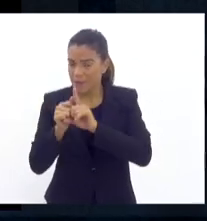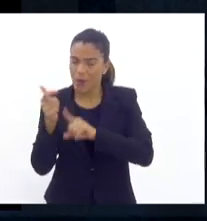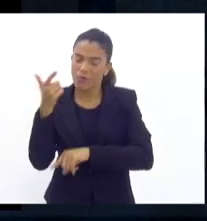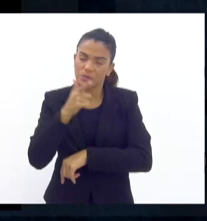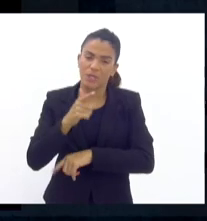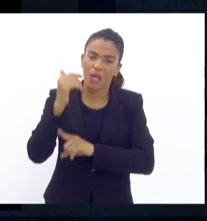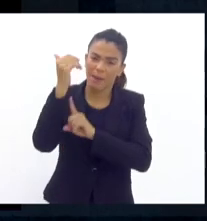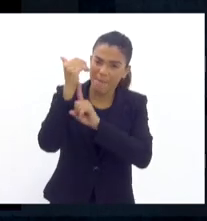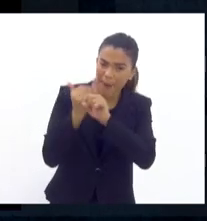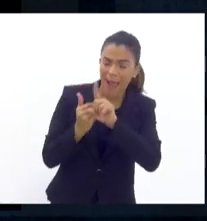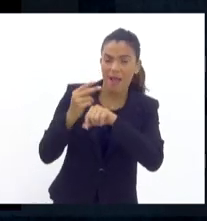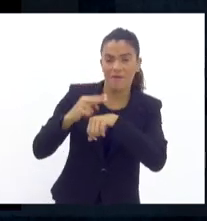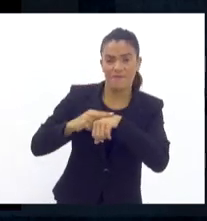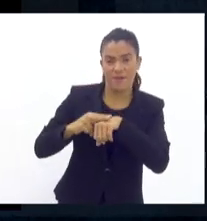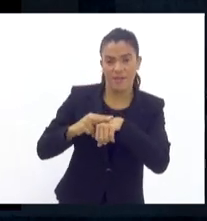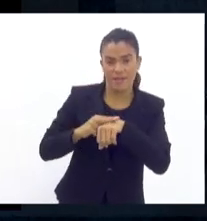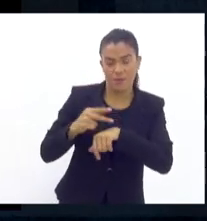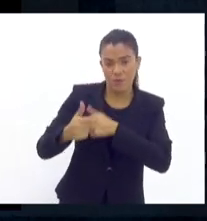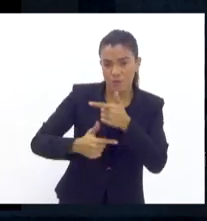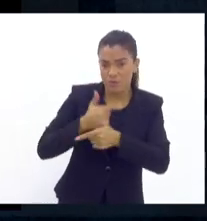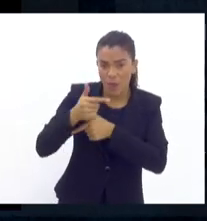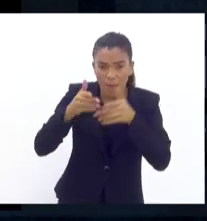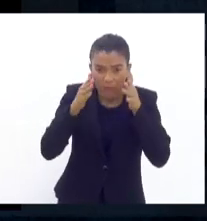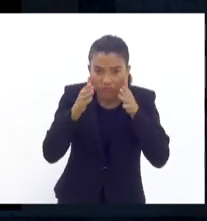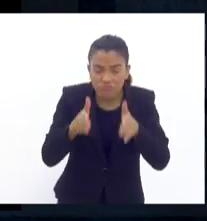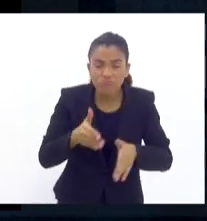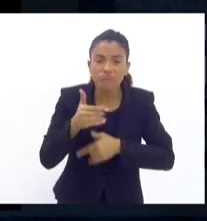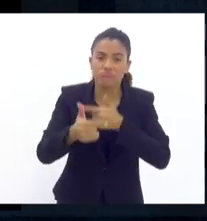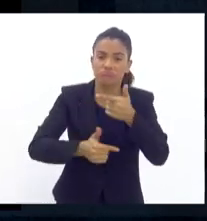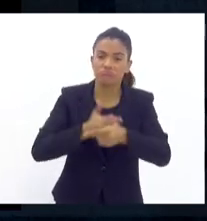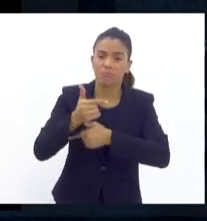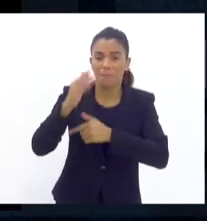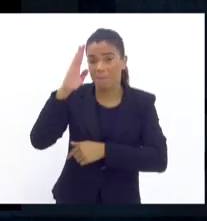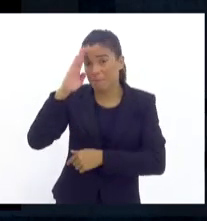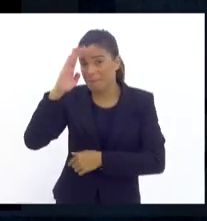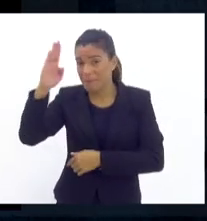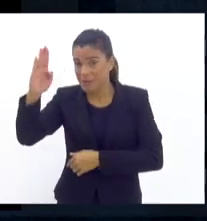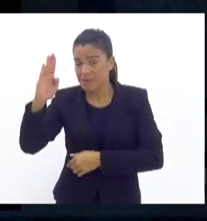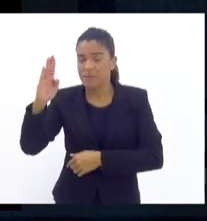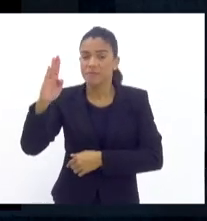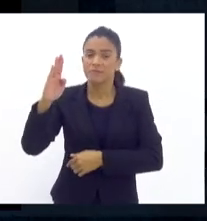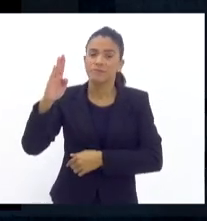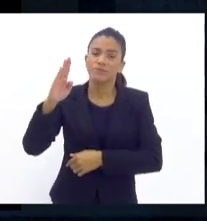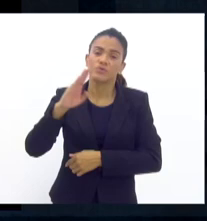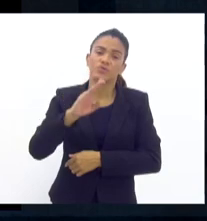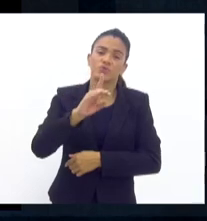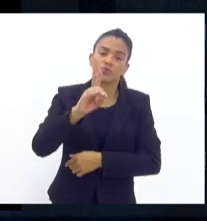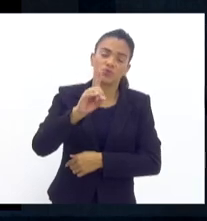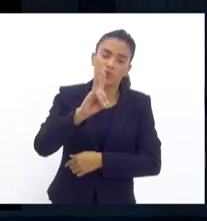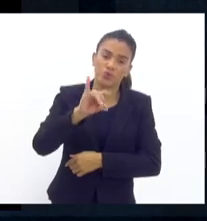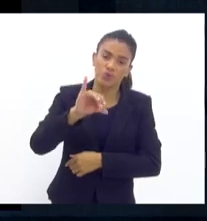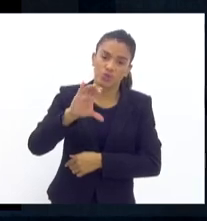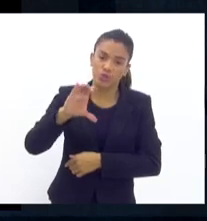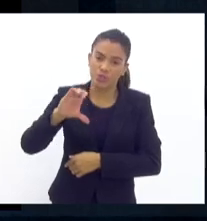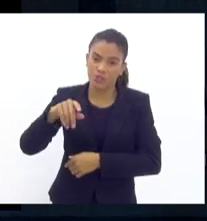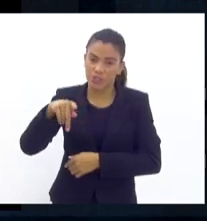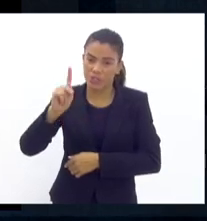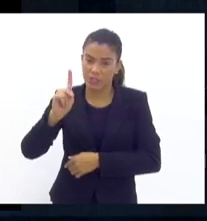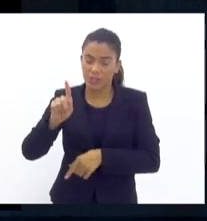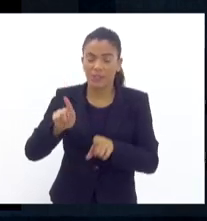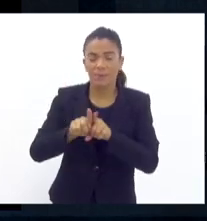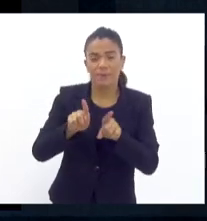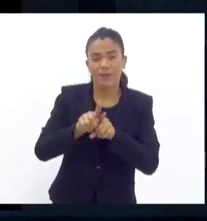devido a um trabalho específico que vem sendo realizado, principalmente, no DIC e na ForkMend,